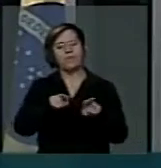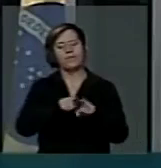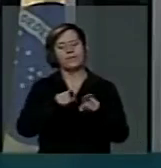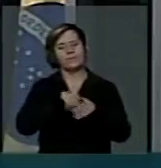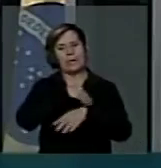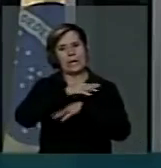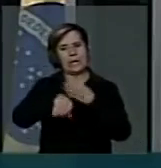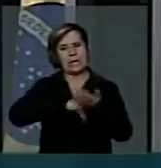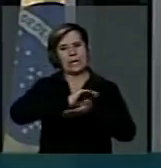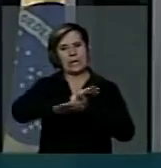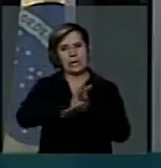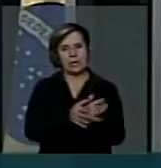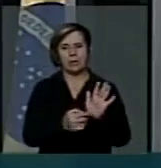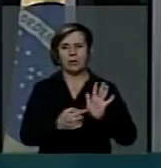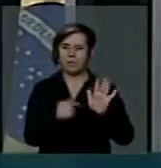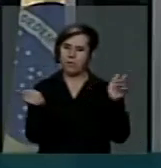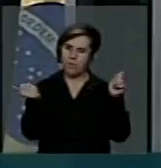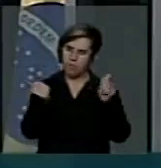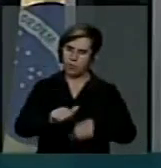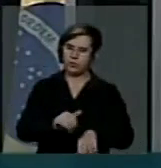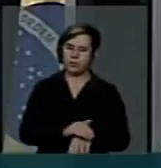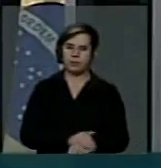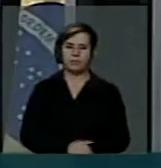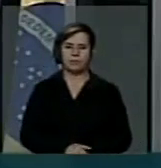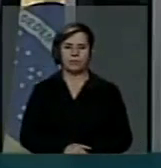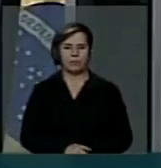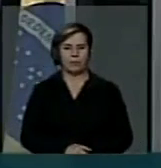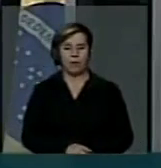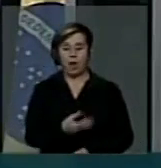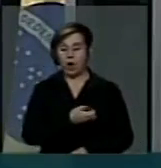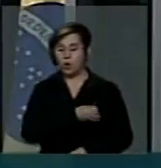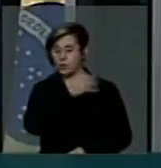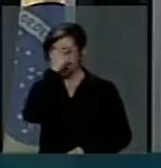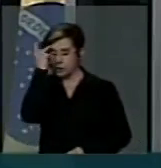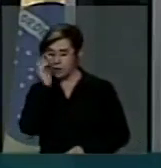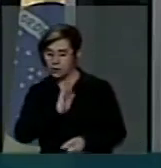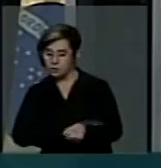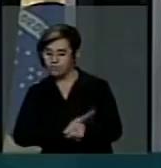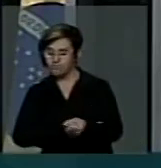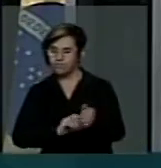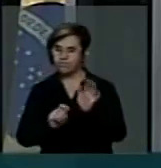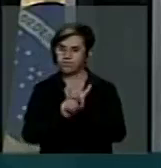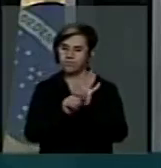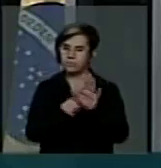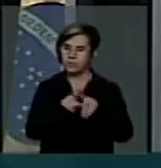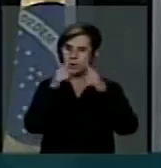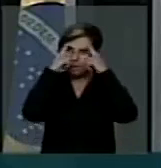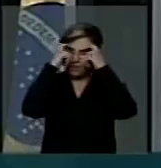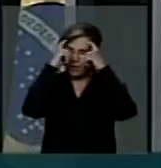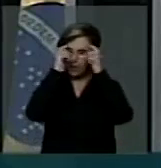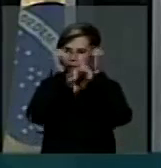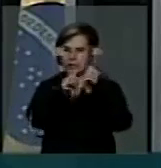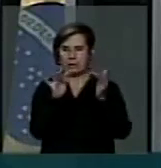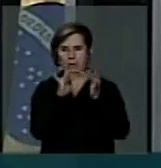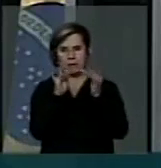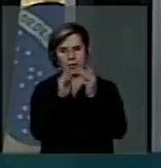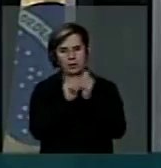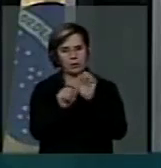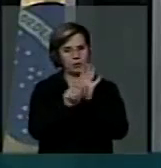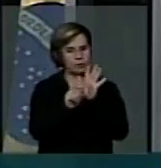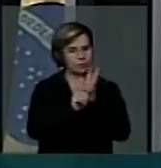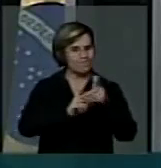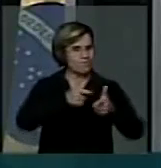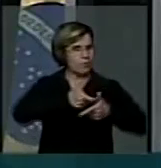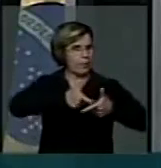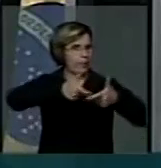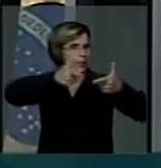realidade mostrada pelas estatísticas da OMS. O número de dependentes químicos e a violência ligadas às drogas no Brasil aumentaram